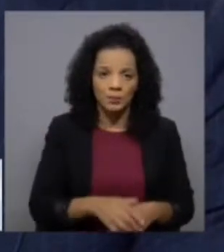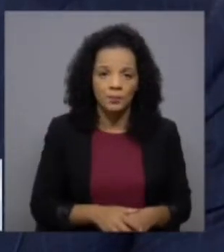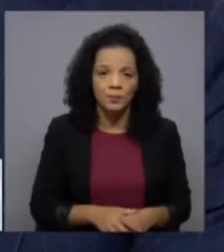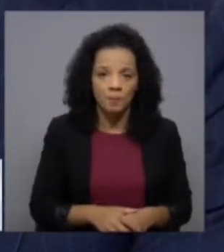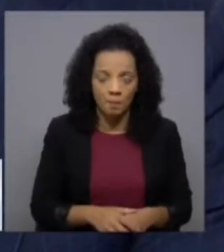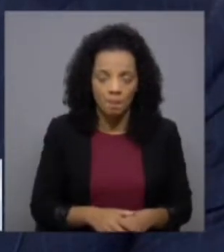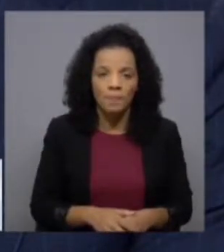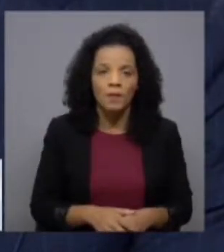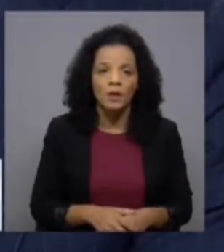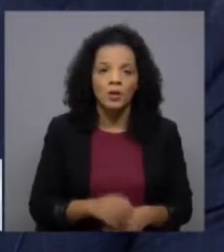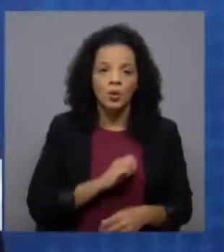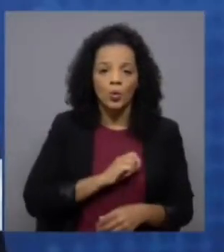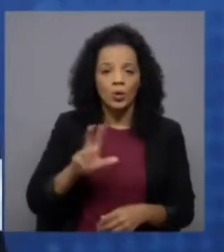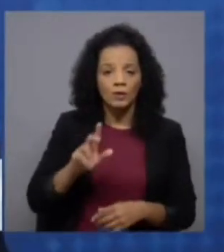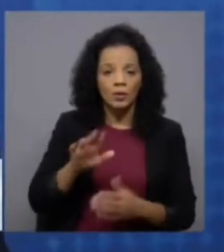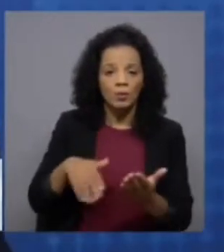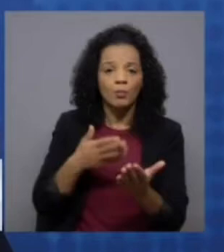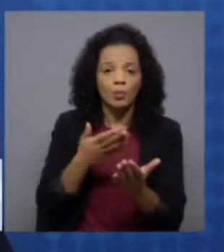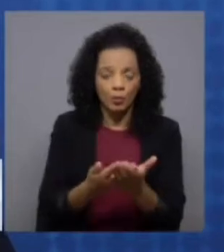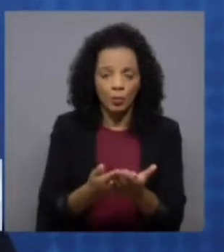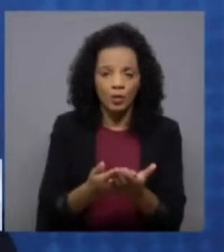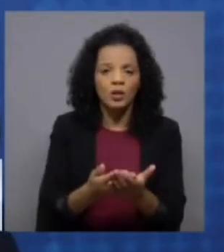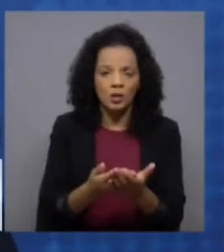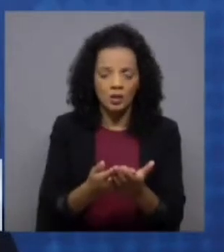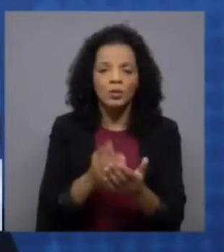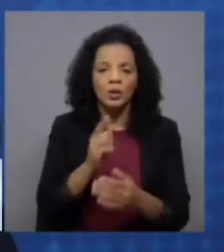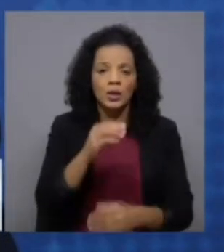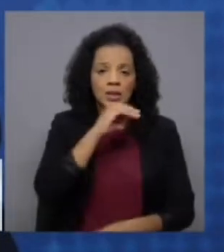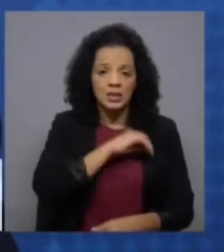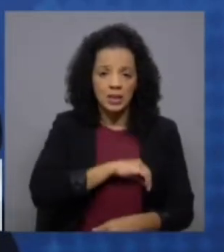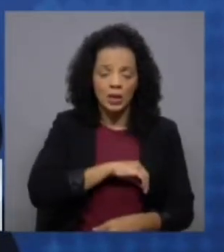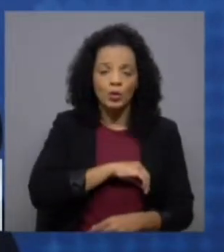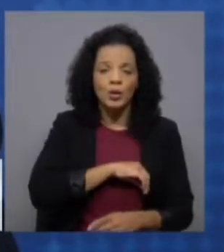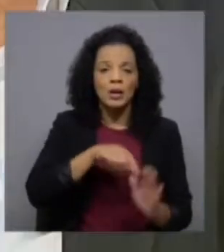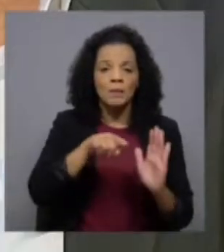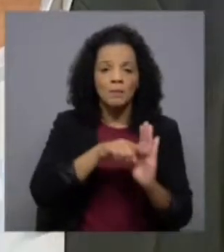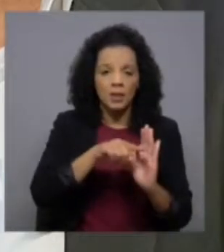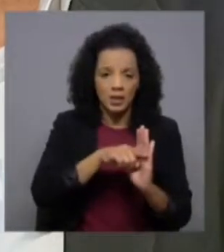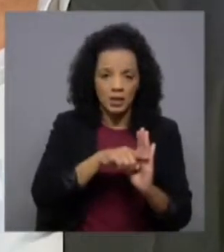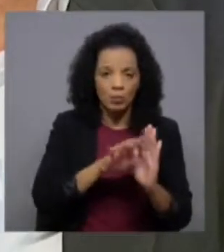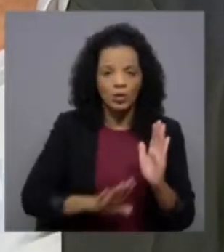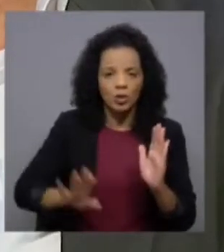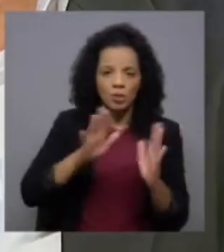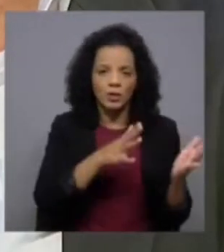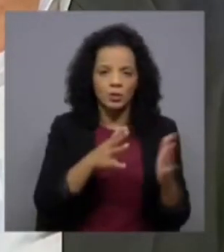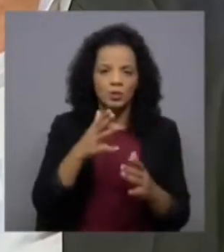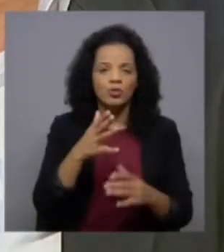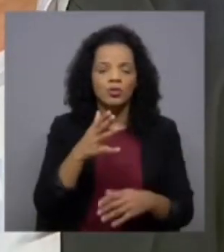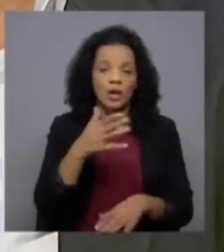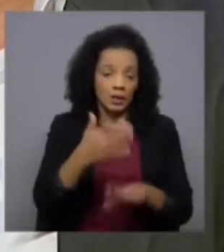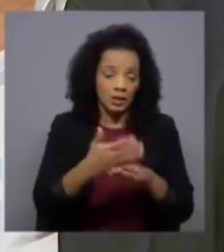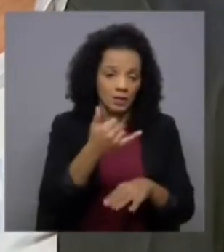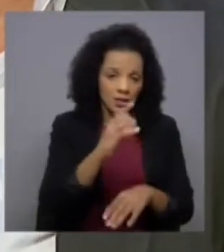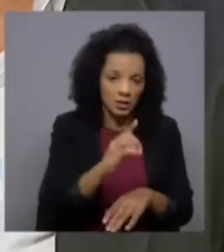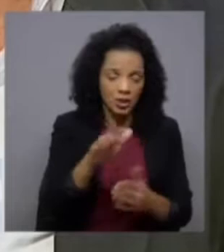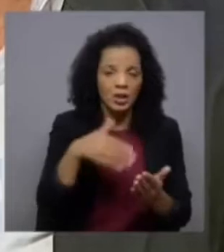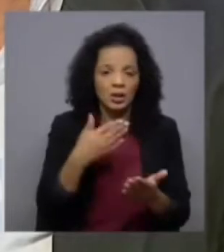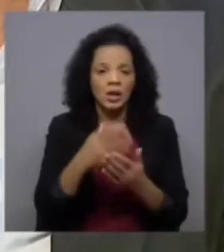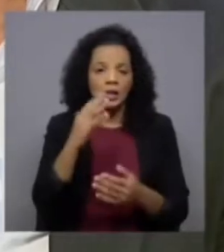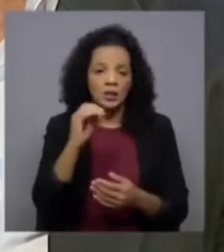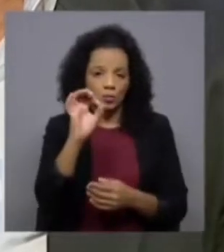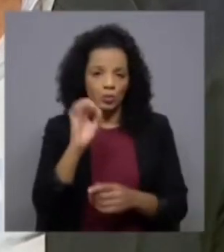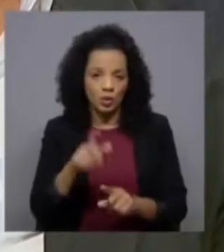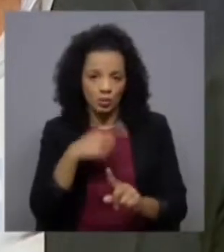que o LIV propõe é um crescimento do salário mínimo nacional até 26 de cerca de 10% ao ano é assim é que dá os valores que